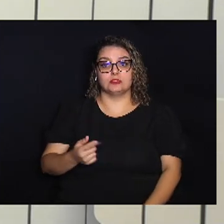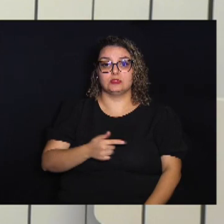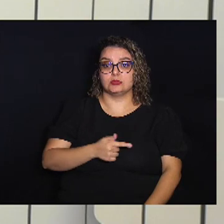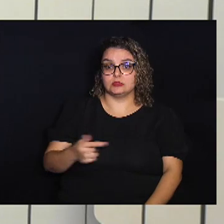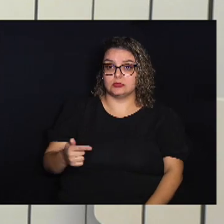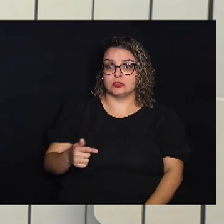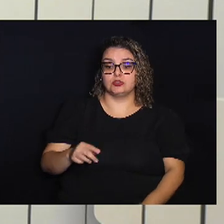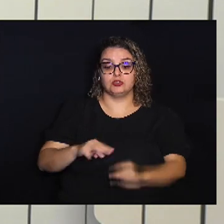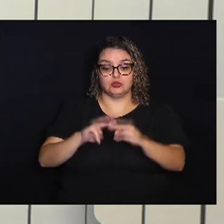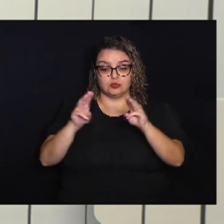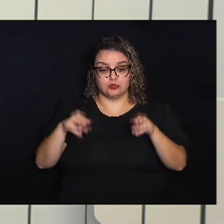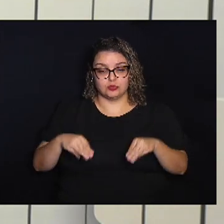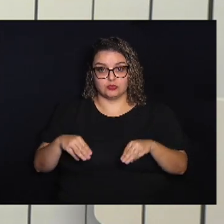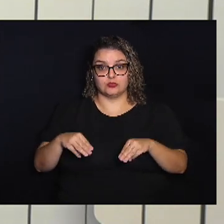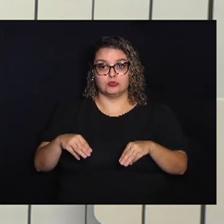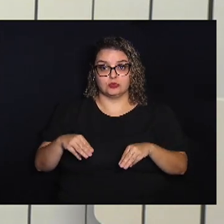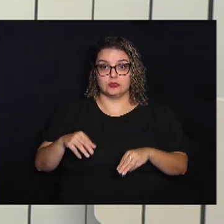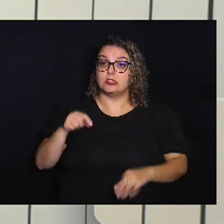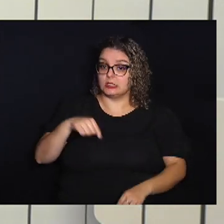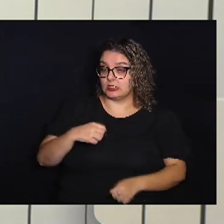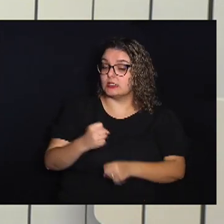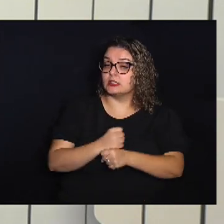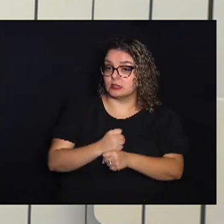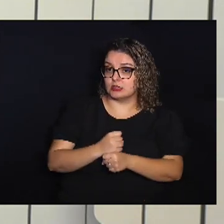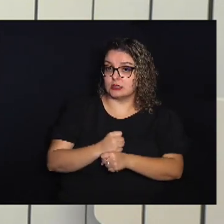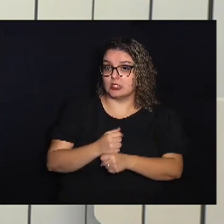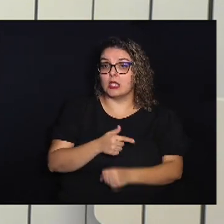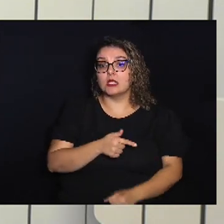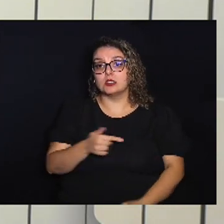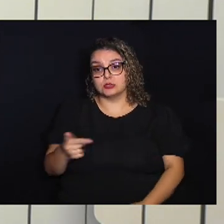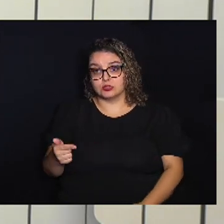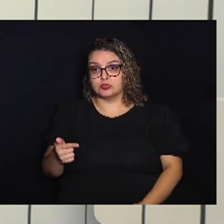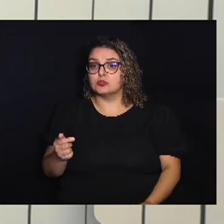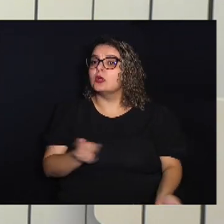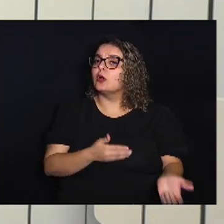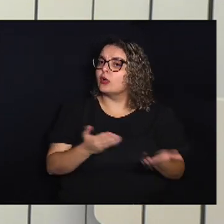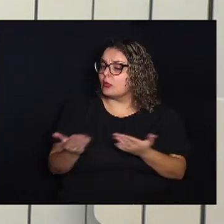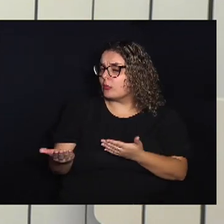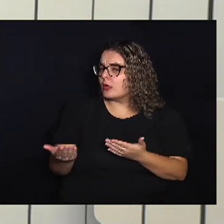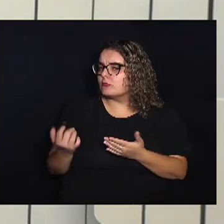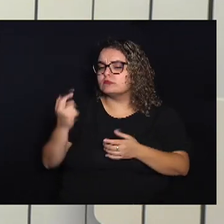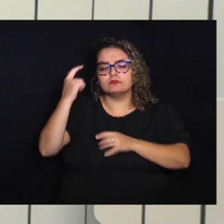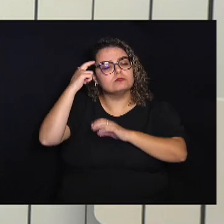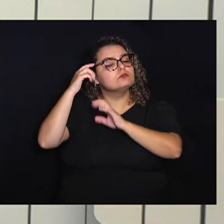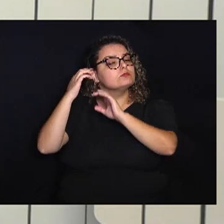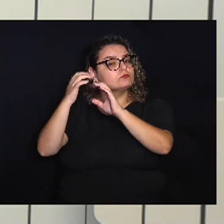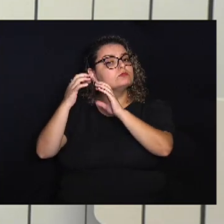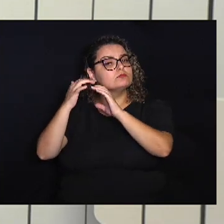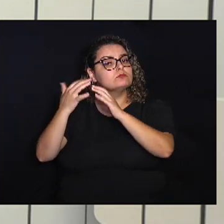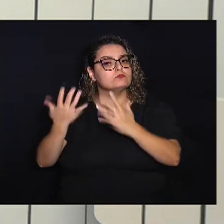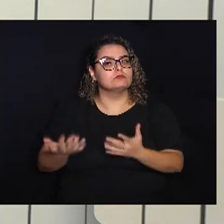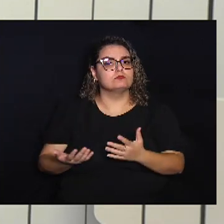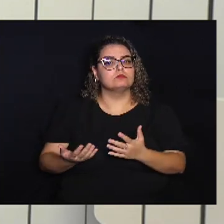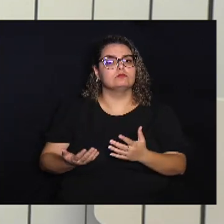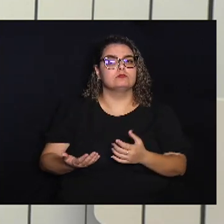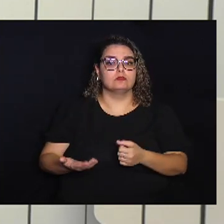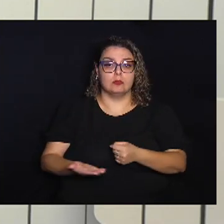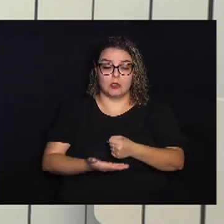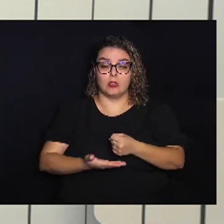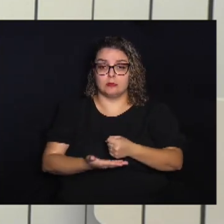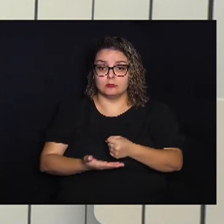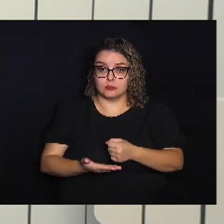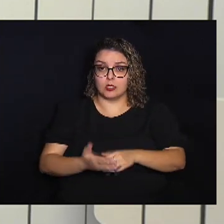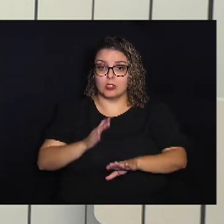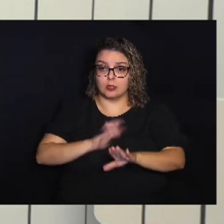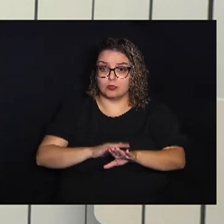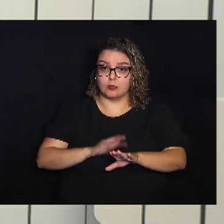Museus E neste ano A semana Apresentou Uma reflexão Sobre a fundamental Atuação Dos